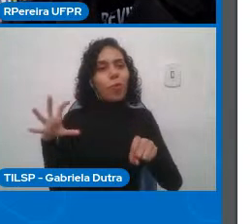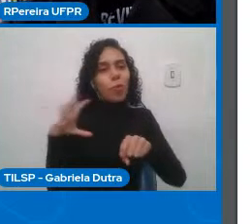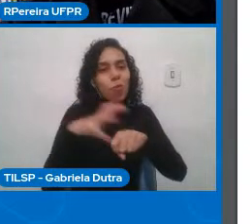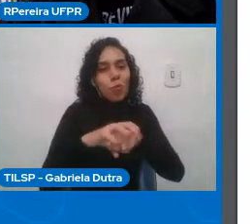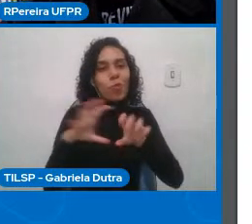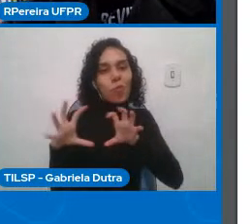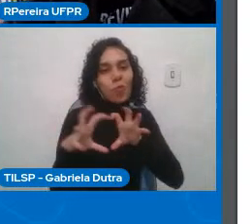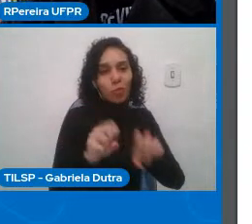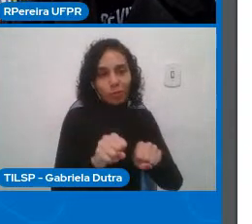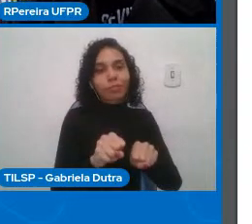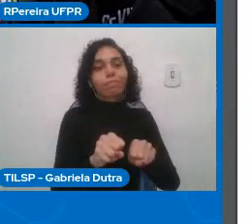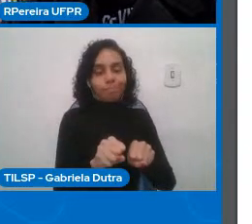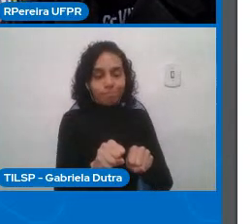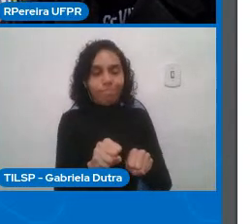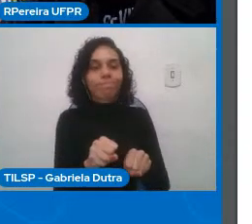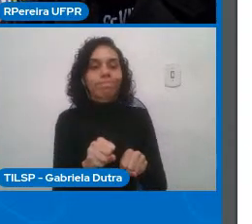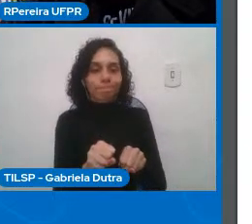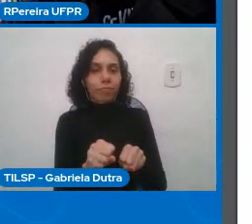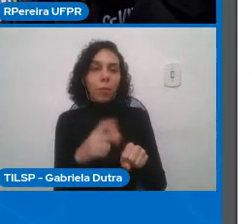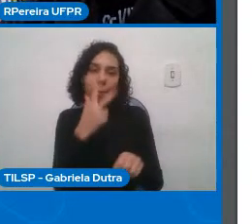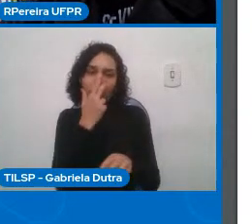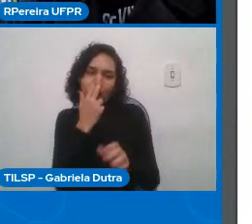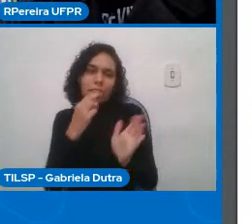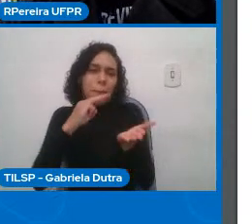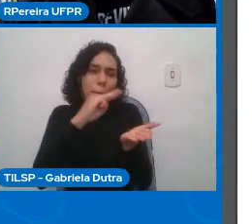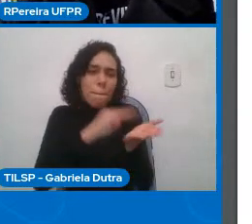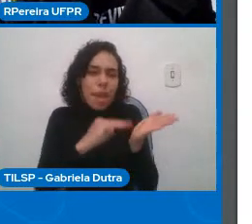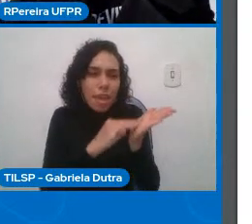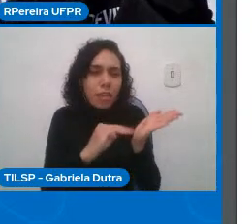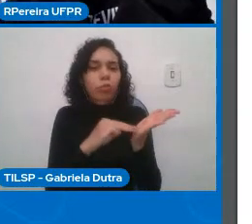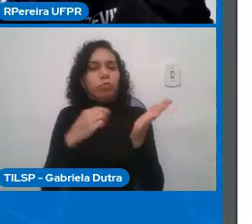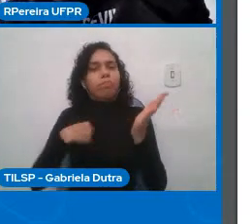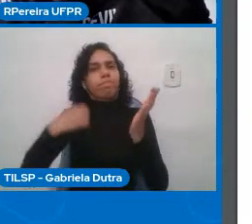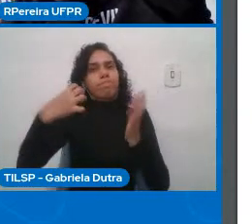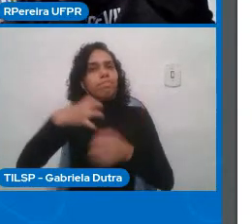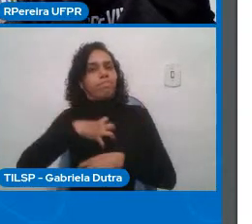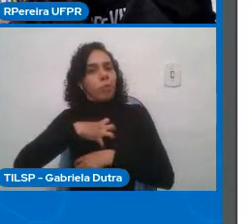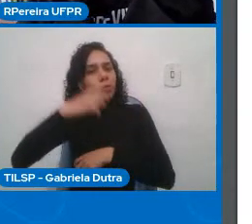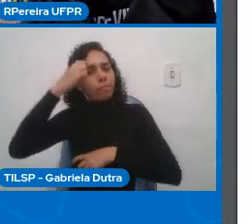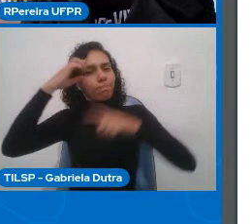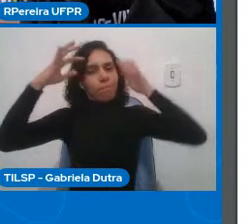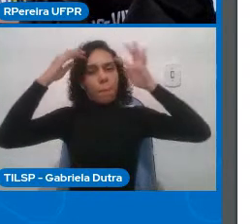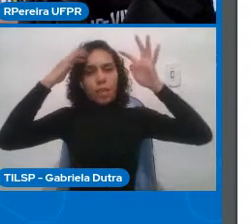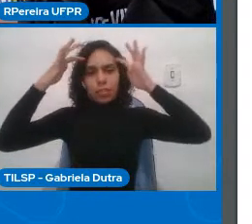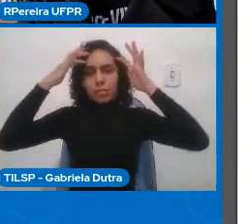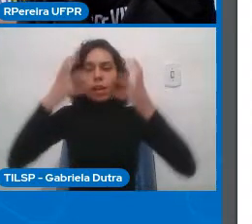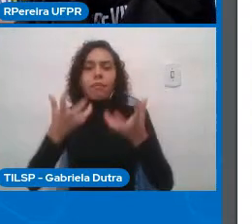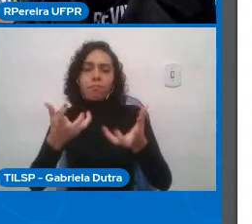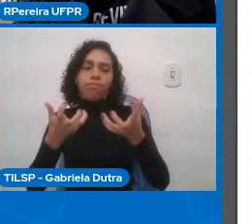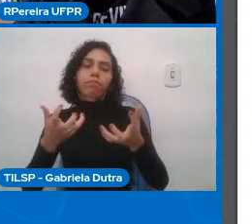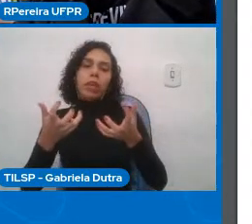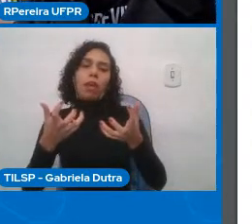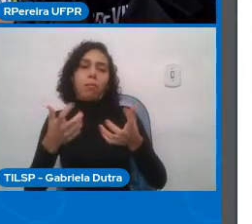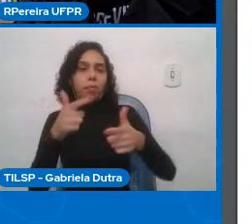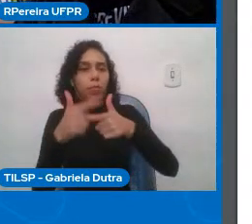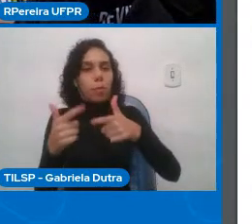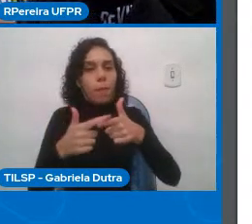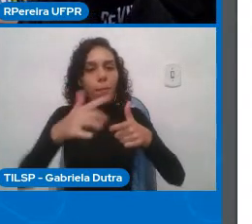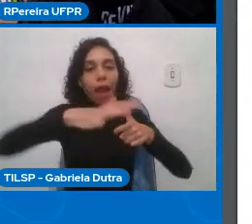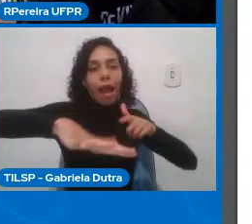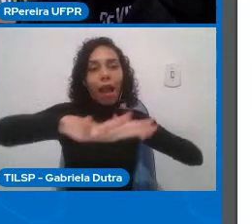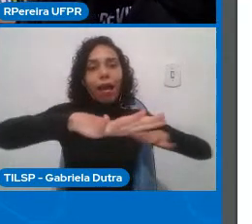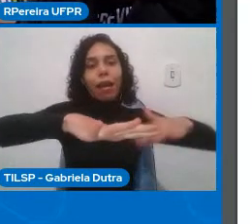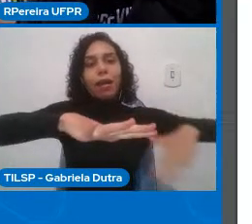nossos processos métodos e formas de pensar para resolver problemas das outras áreas e que